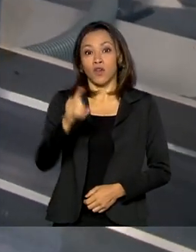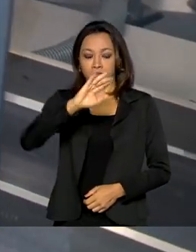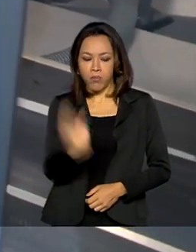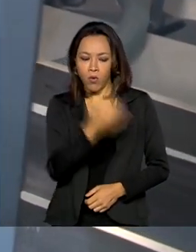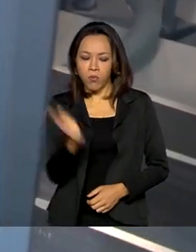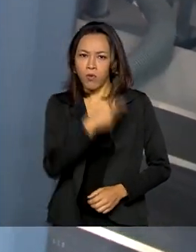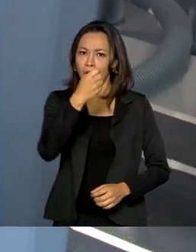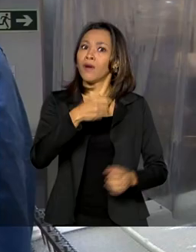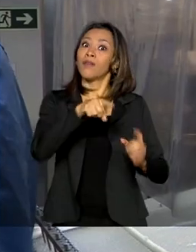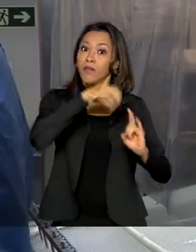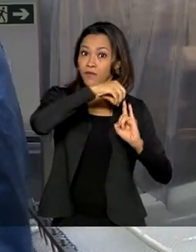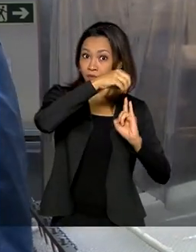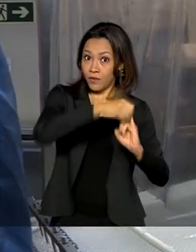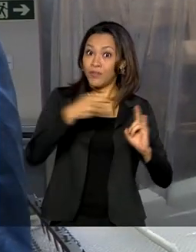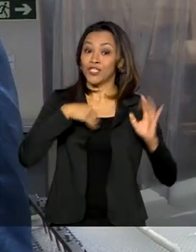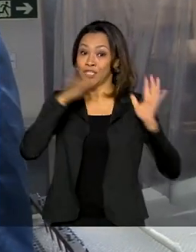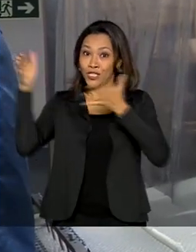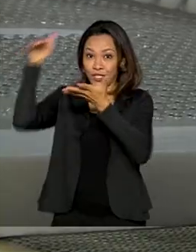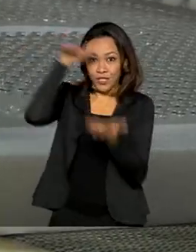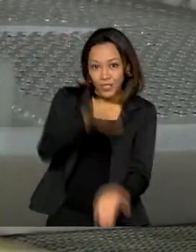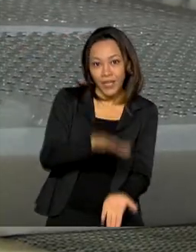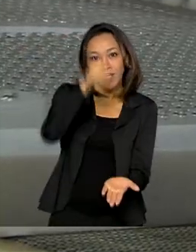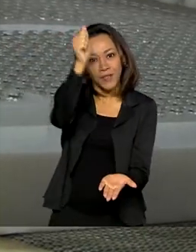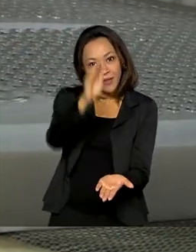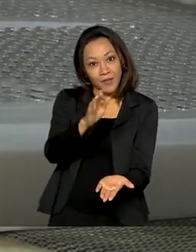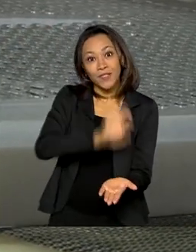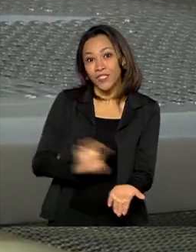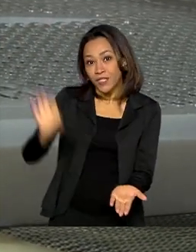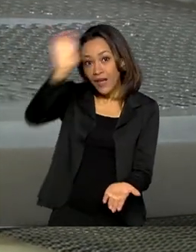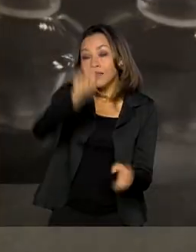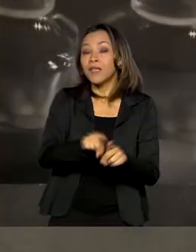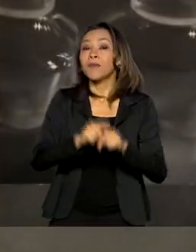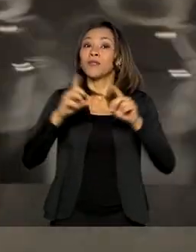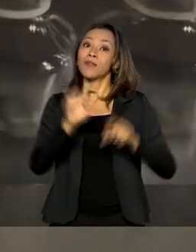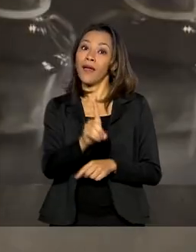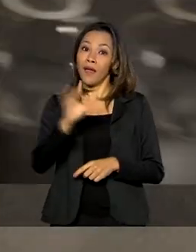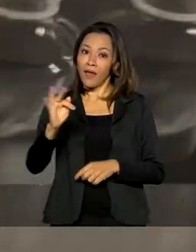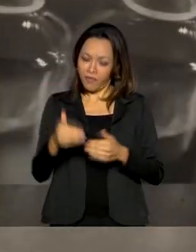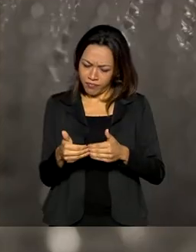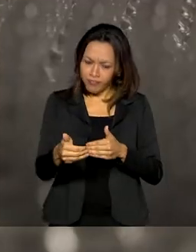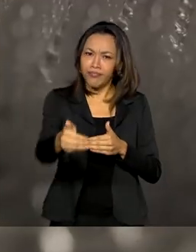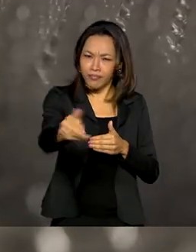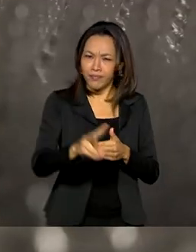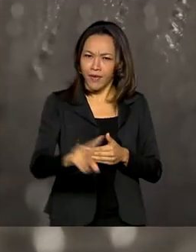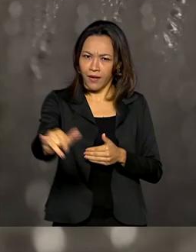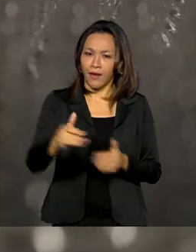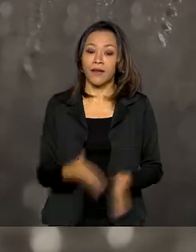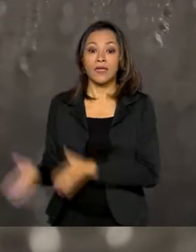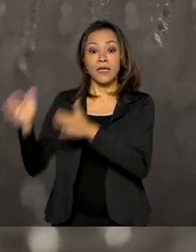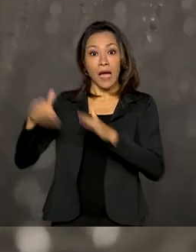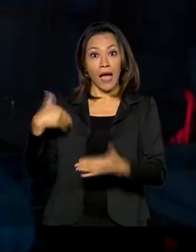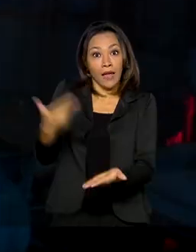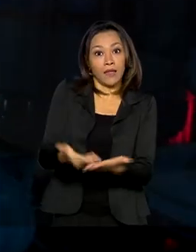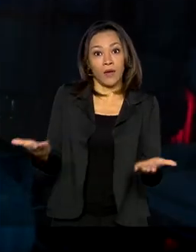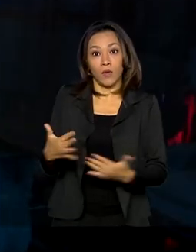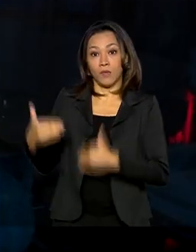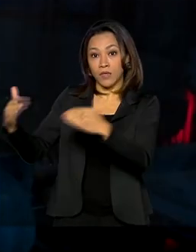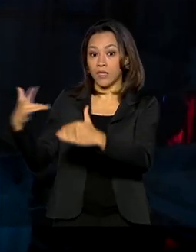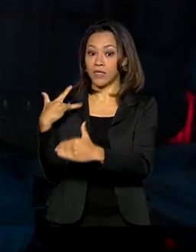chegam a estados e ao Distrito Federal nos próximos dias. Até agora, o Ministério da Saúde já tem mais de